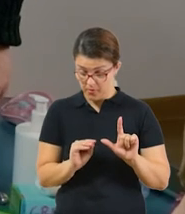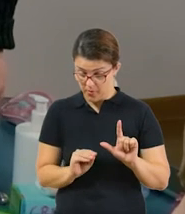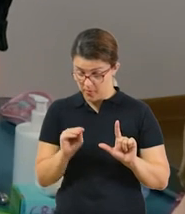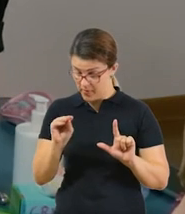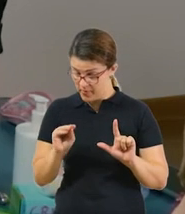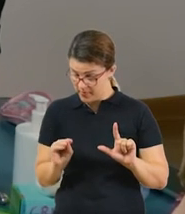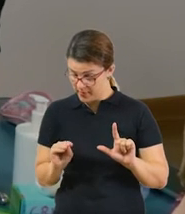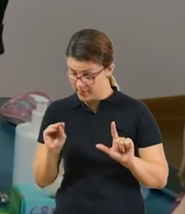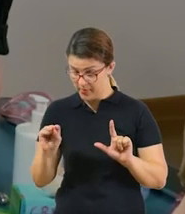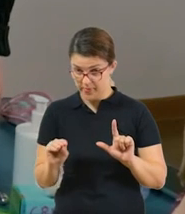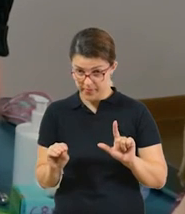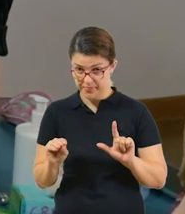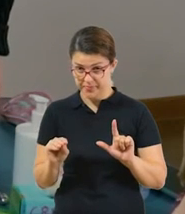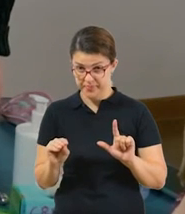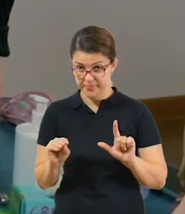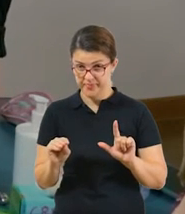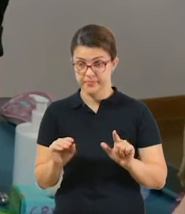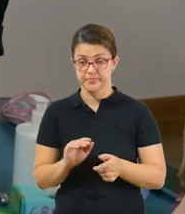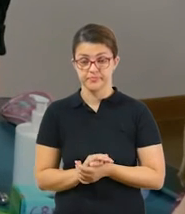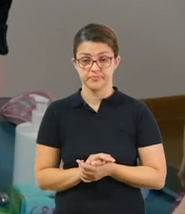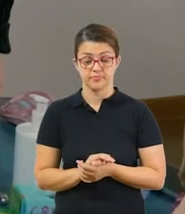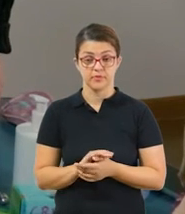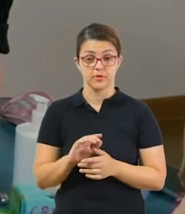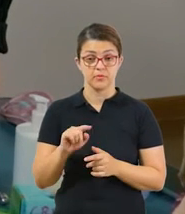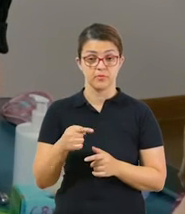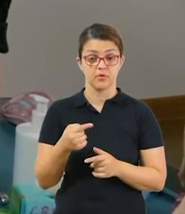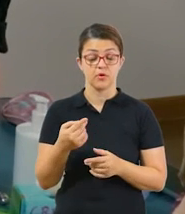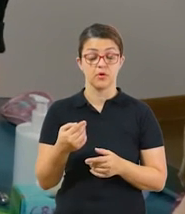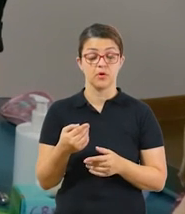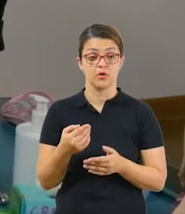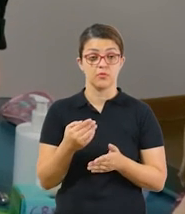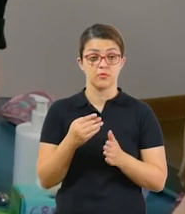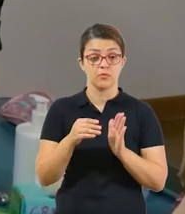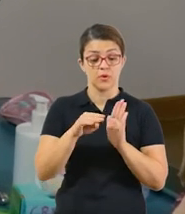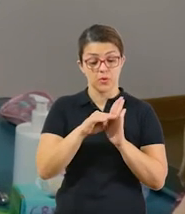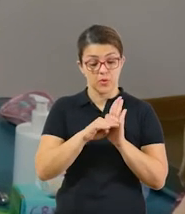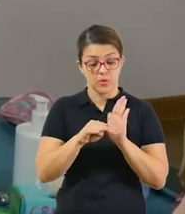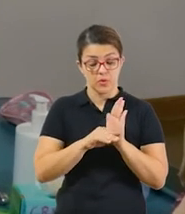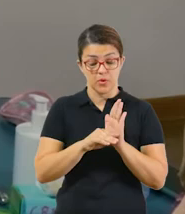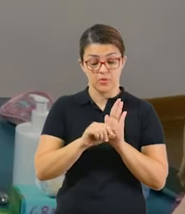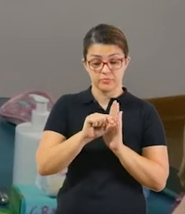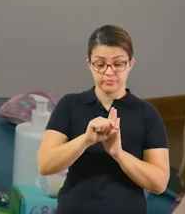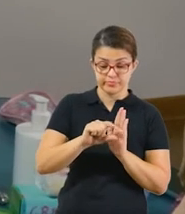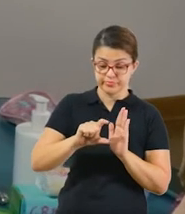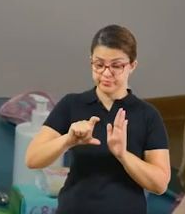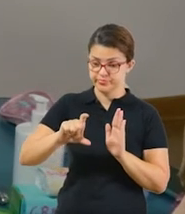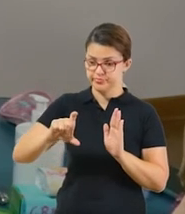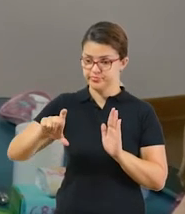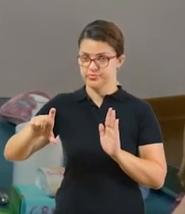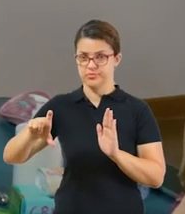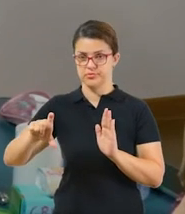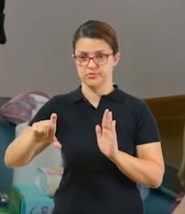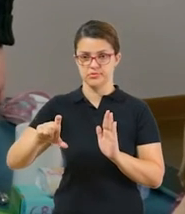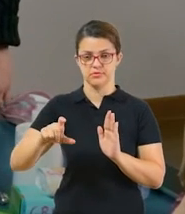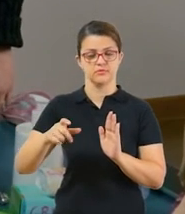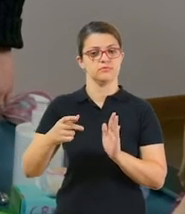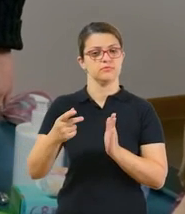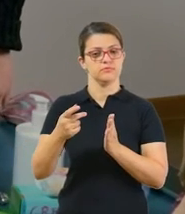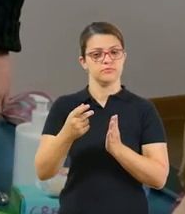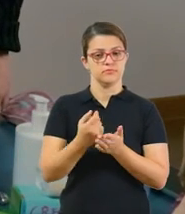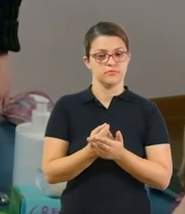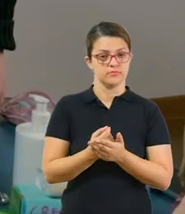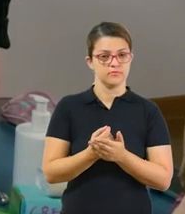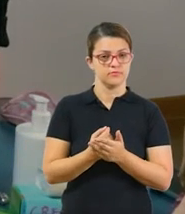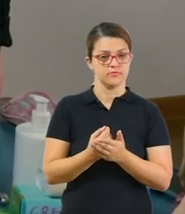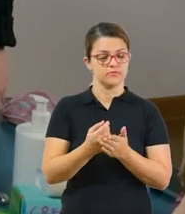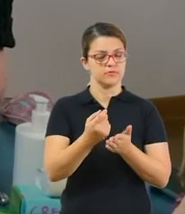você vai colocar os números que você encontrou em ordem crescente. Então, você vai escrever a tabela, desenhar